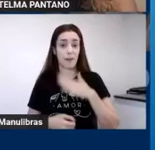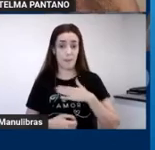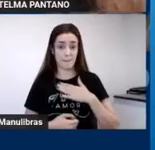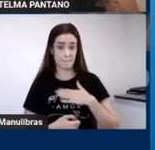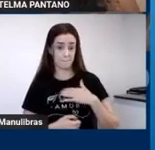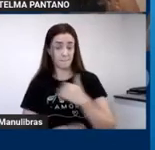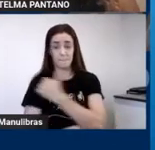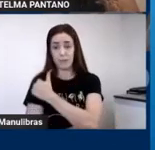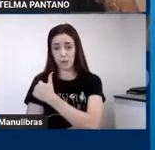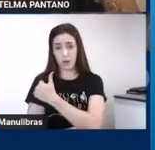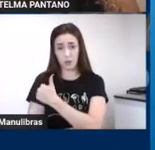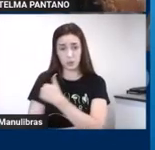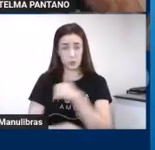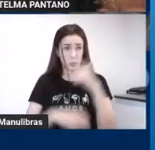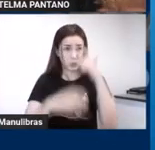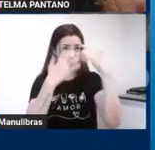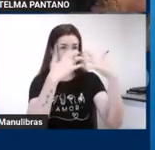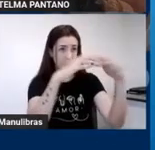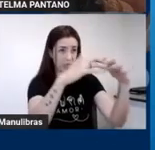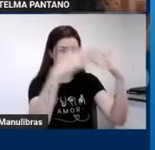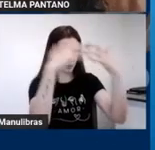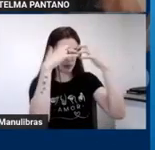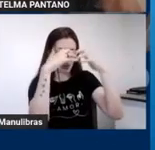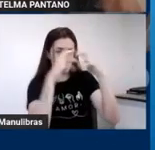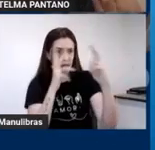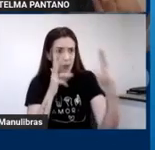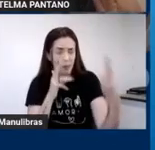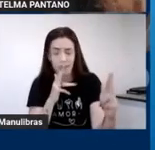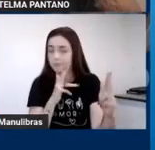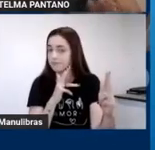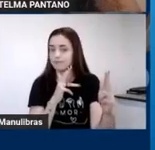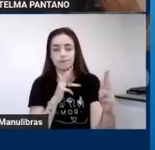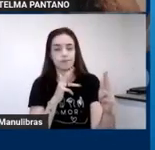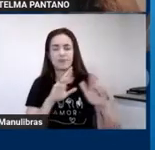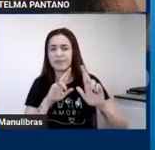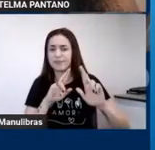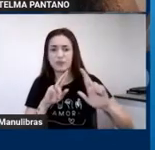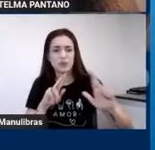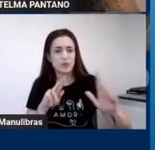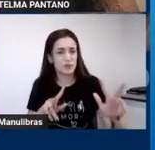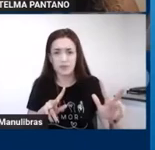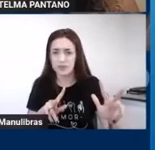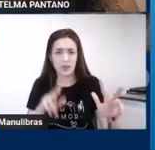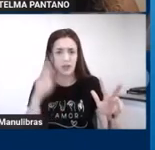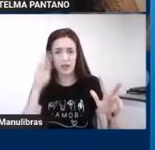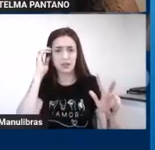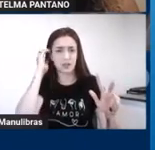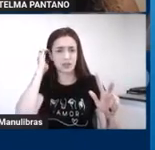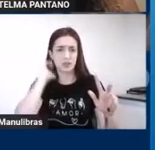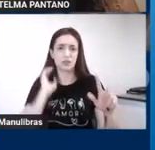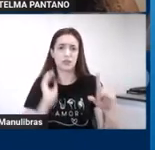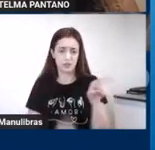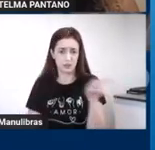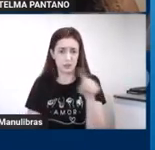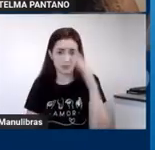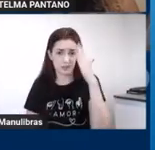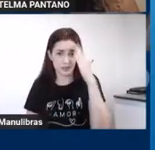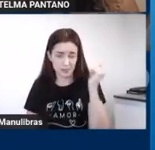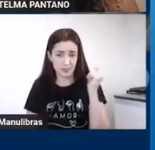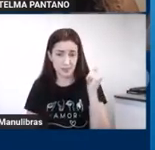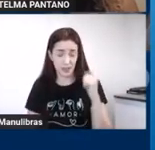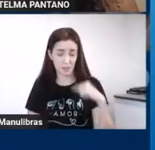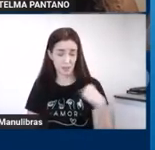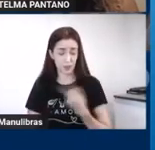funciono? Nunca. A gente trabalha na neurociência com o conceito de neurodicidade. E esse conceito de diversidade,